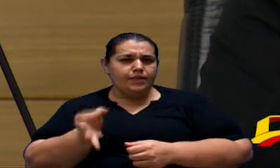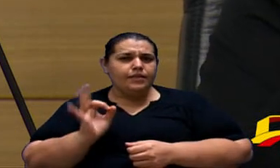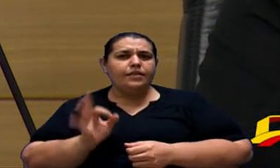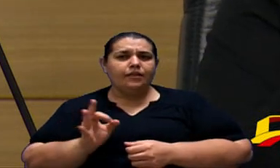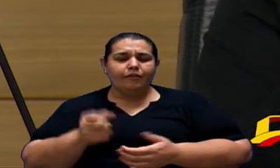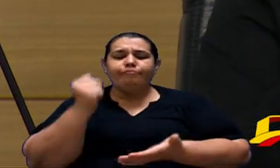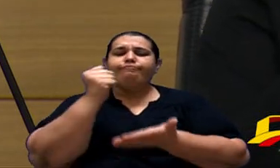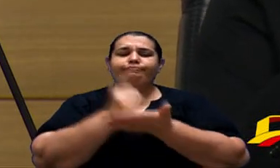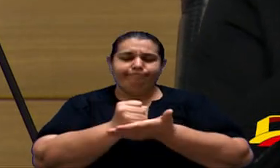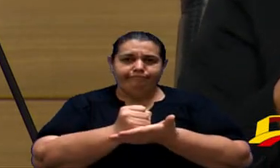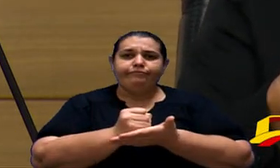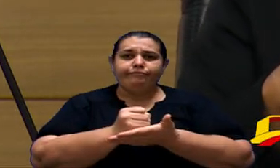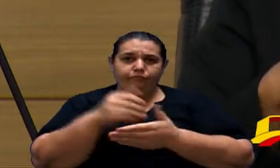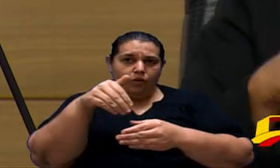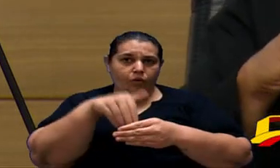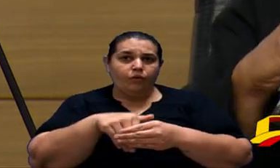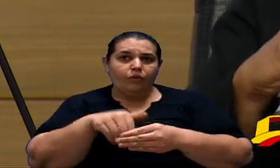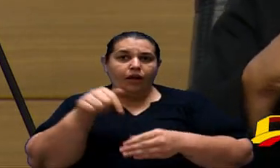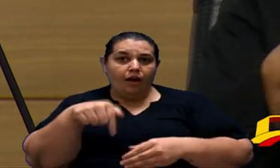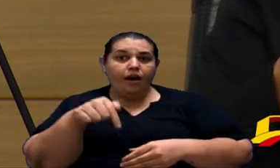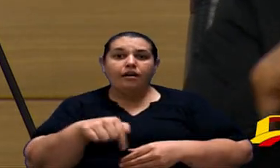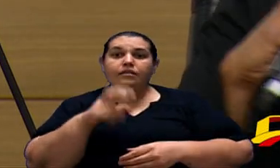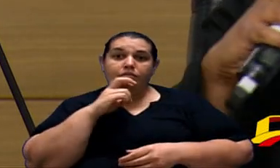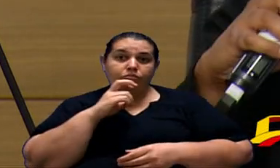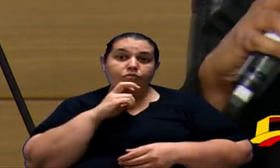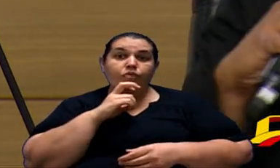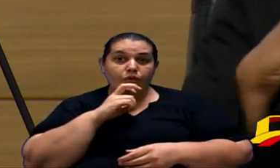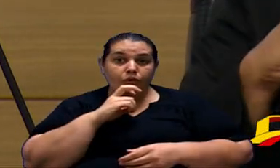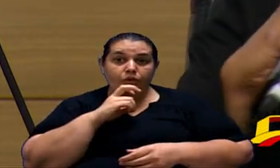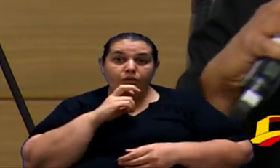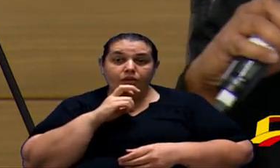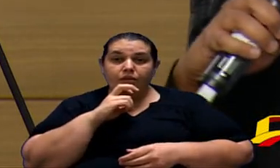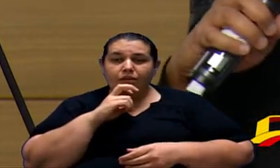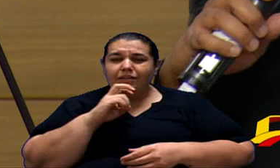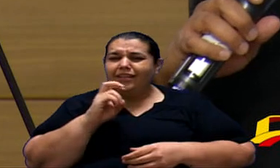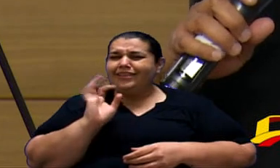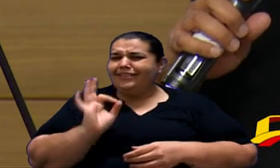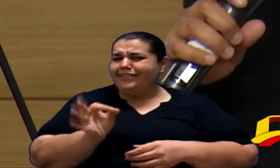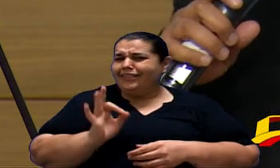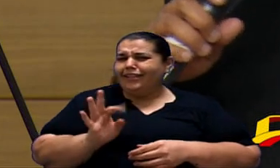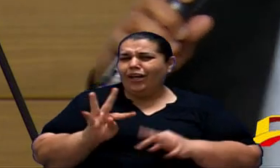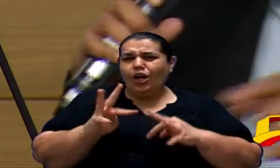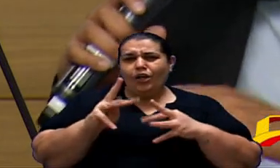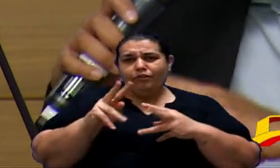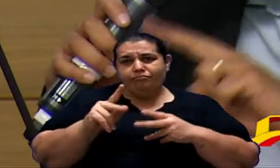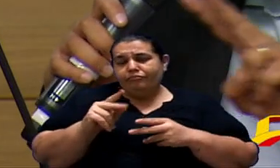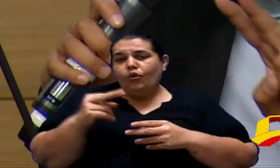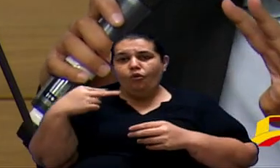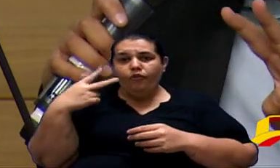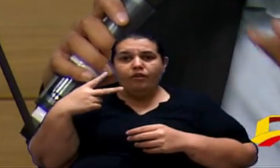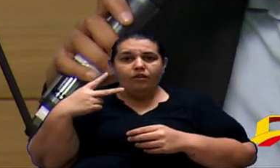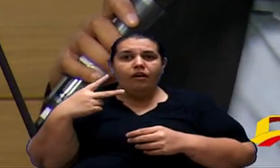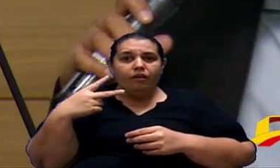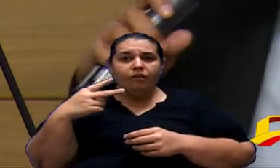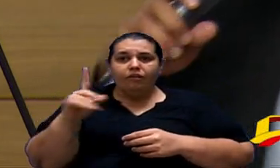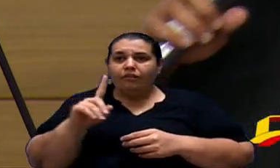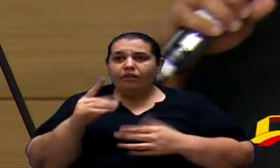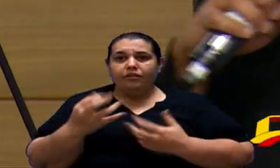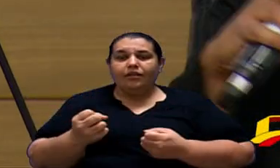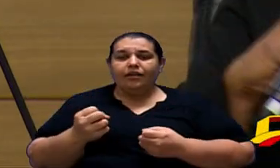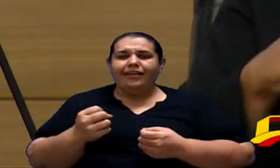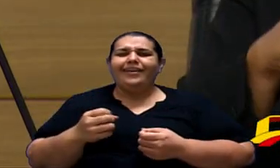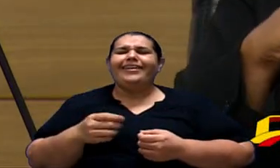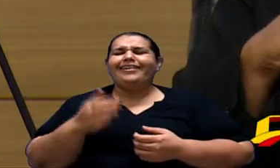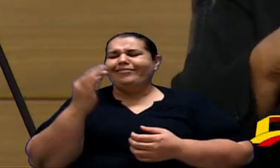aprovada com unanimidade aqui vai ser unânime os votos aqui creio que não não unânime não porque deve ter dois dois